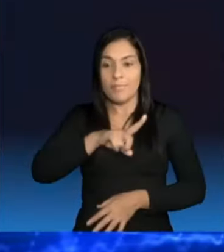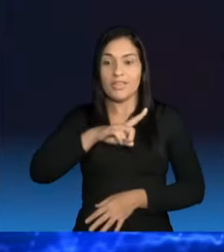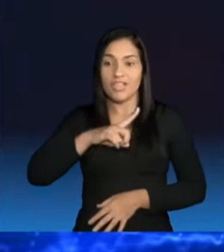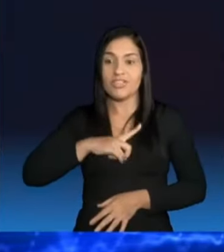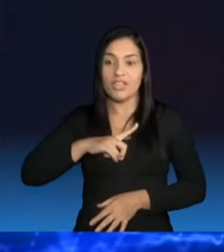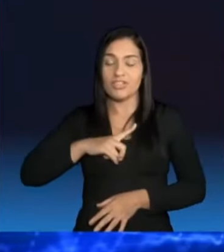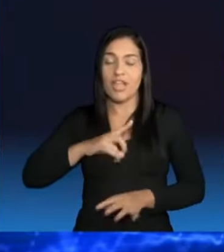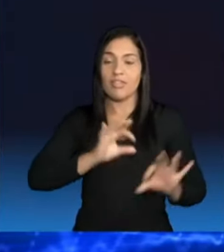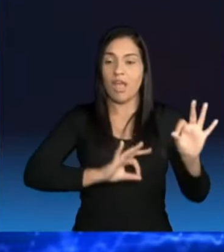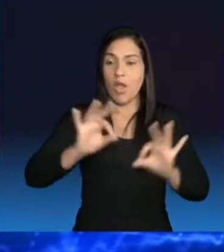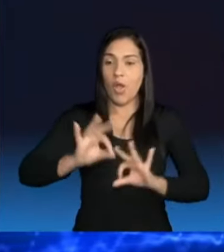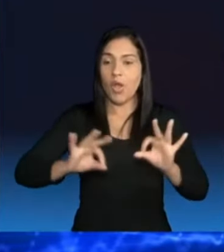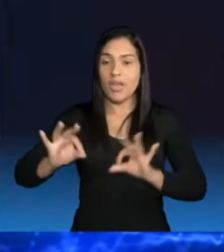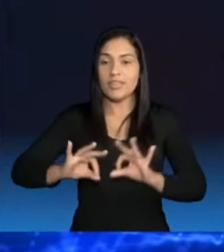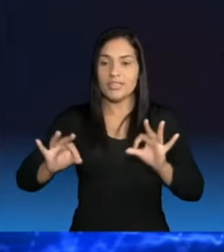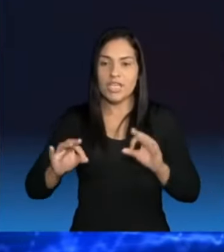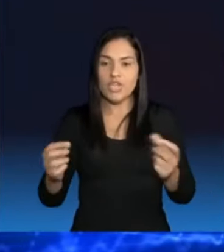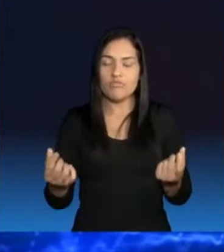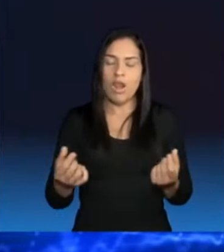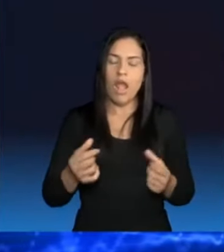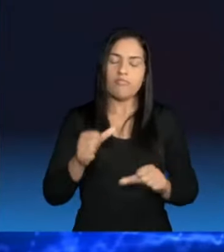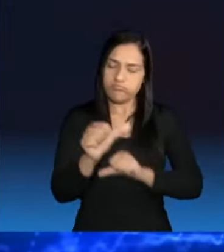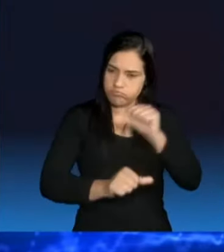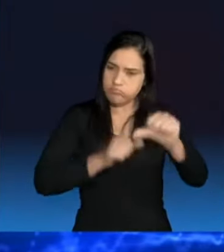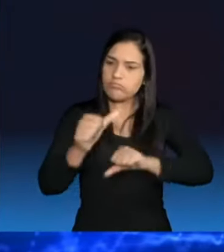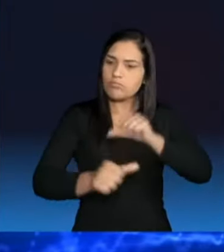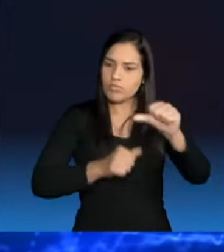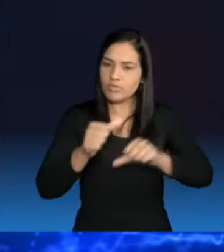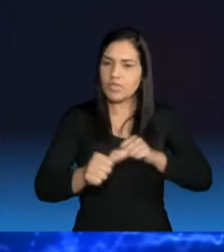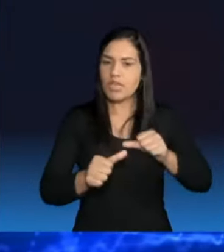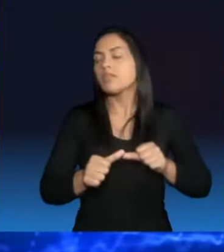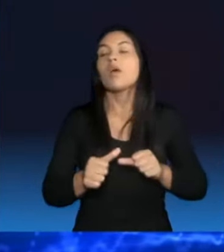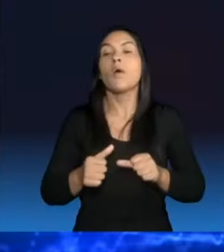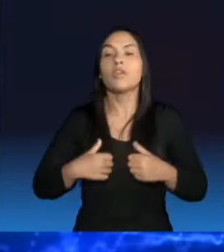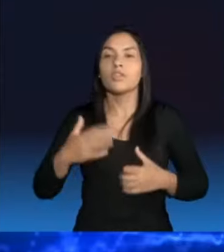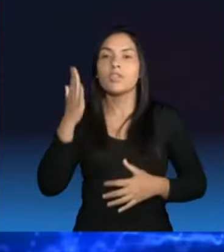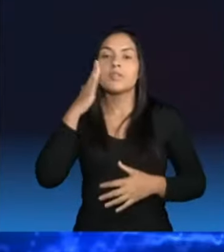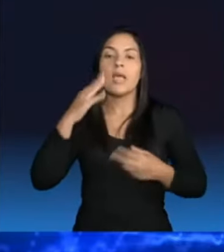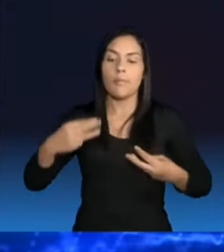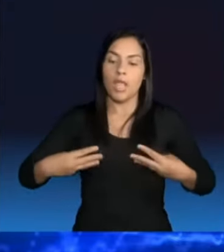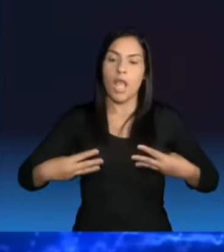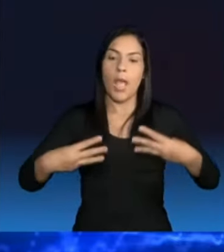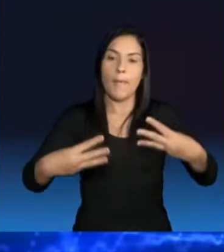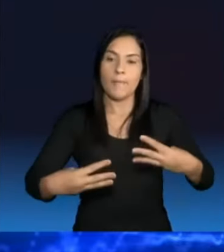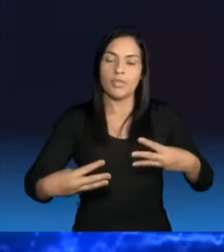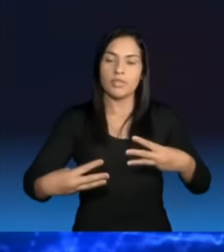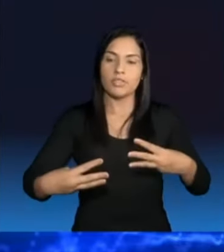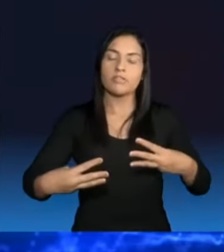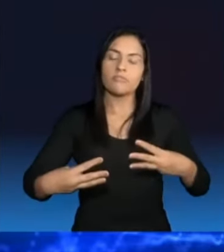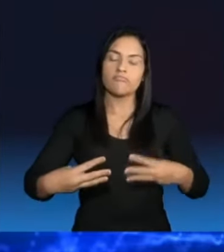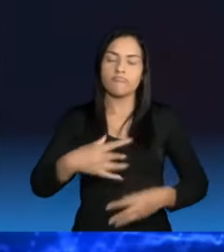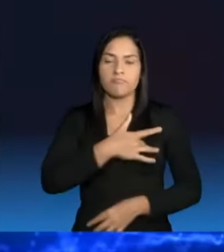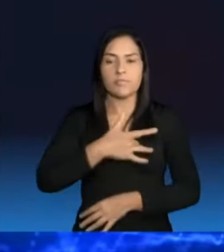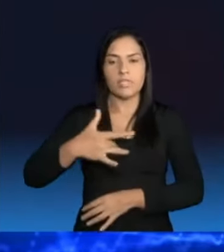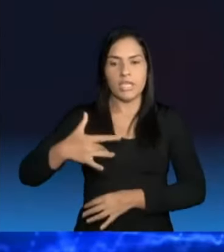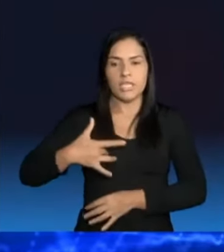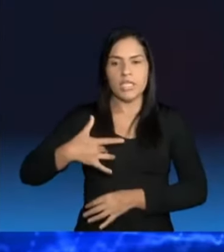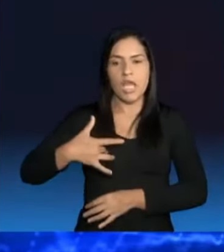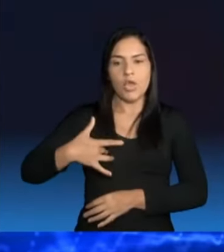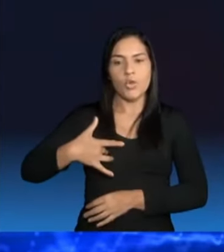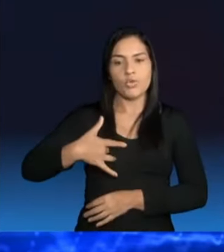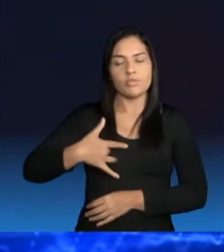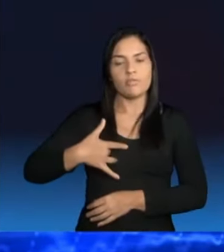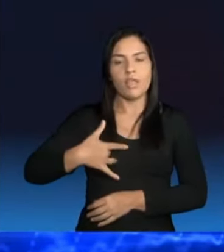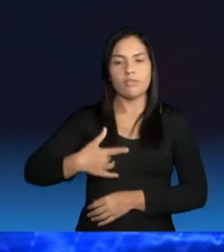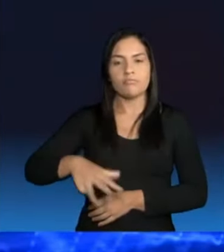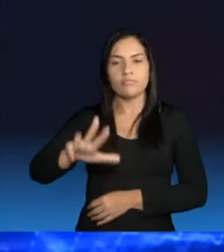reverter esse quadro. A ministra Nízia Trindade, que é a ministra da Saúde do governo Lula, inclusive me deu a honra de enviar um vídeo que